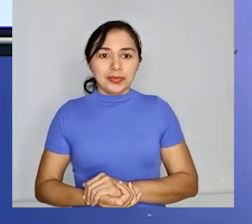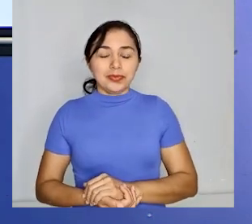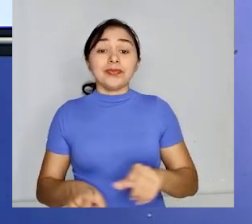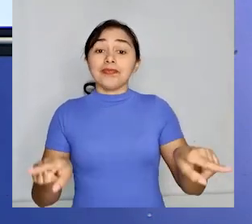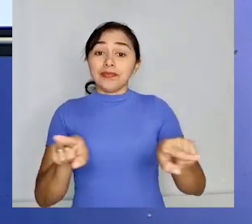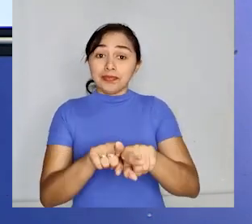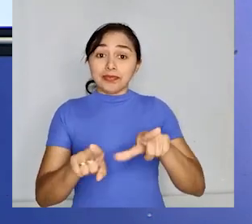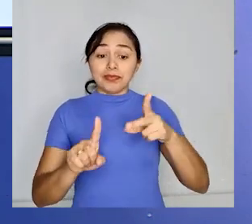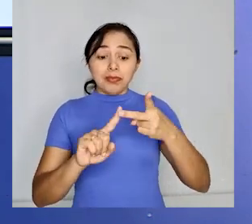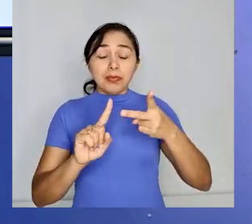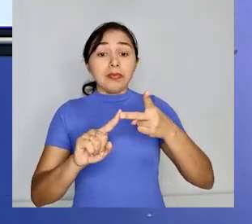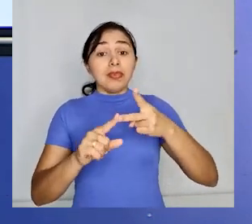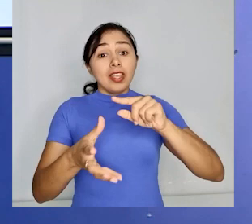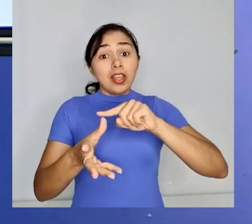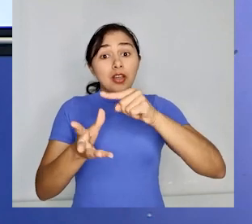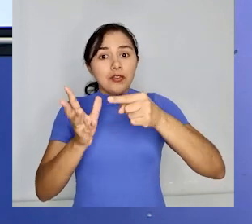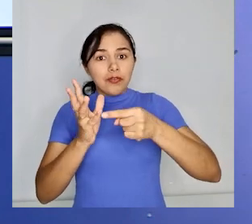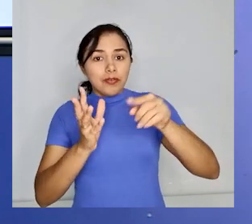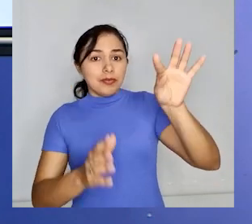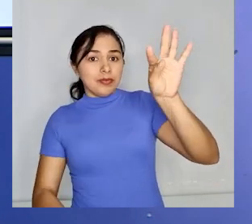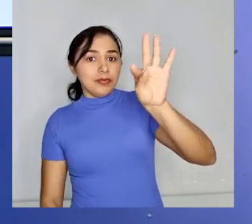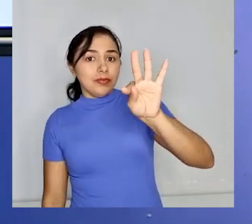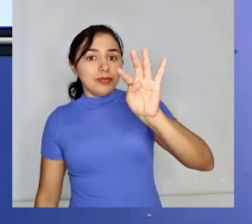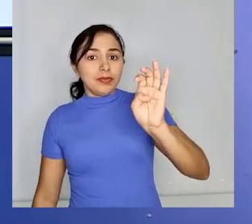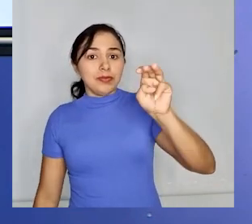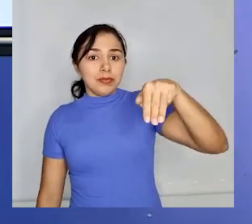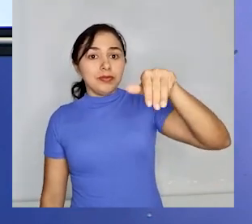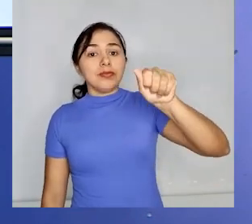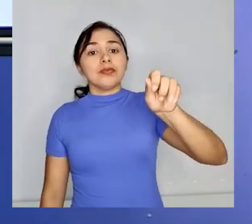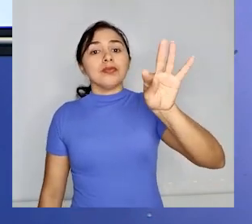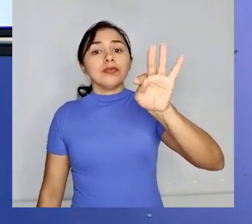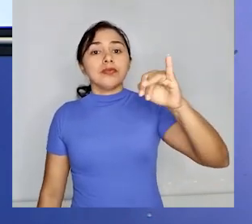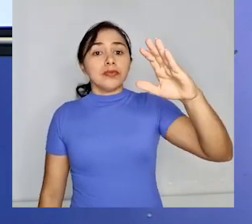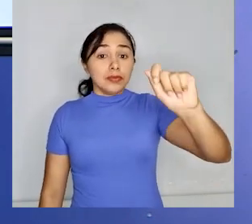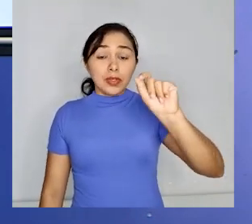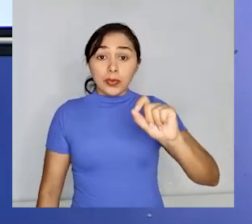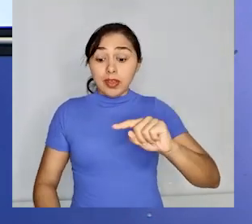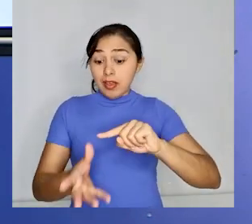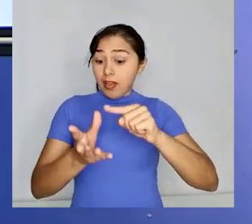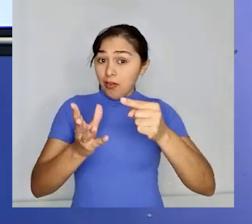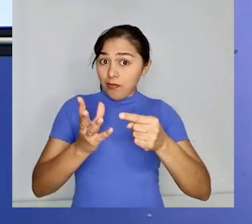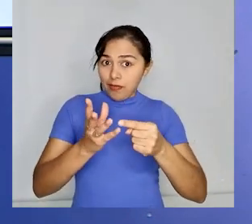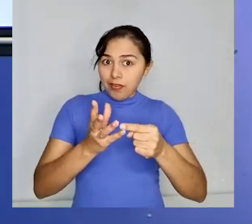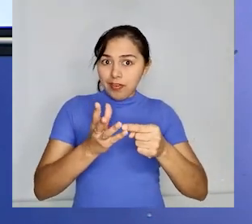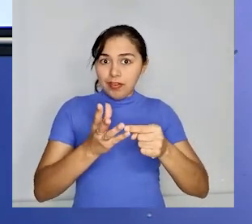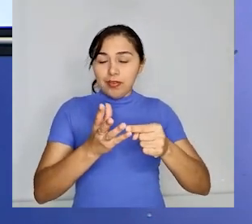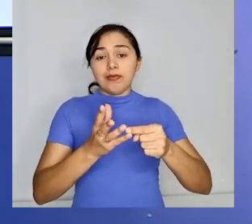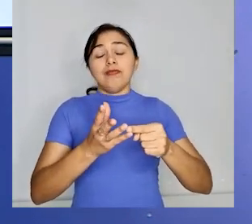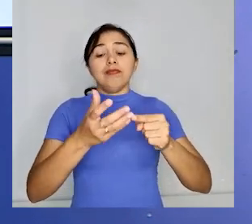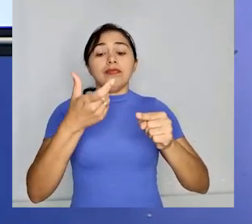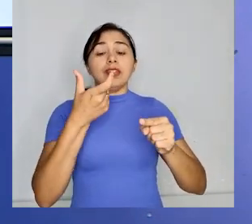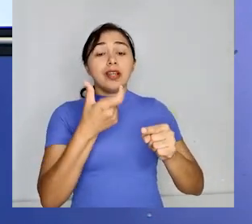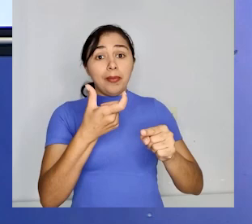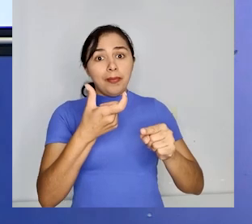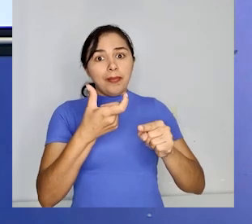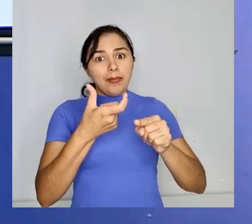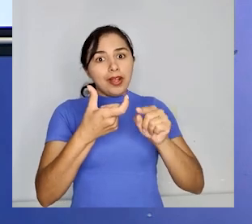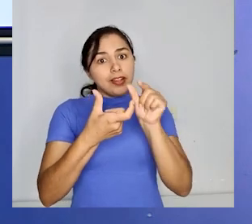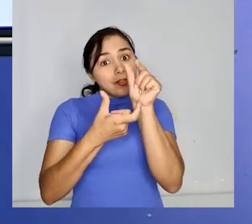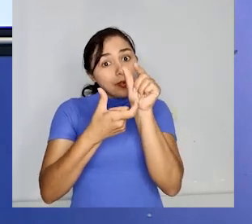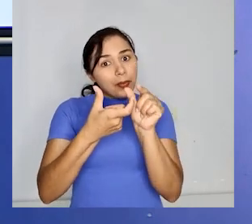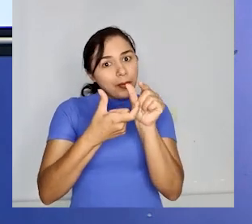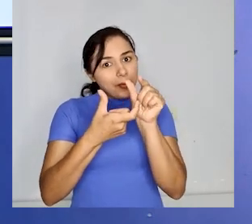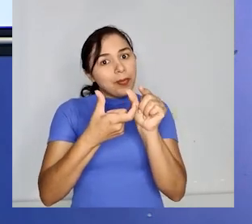Temos ainda a vogal temática, que é a vogal que se junta ao radical da palavra e torna possível a ligação